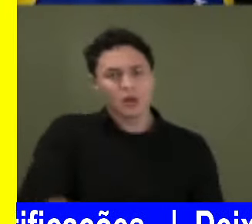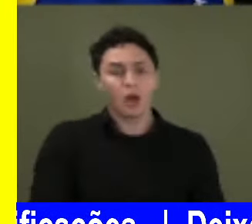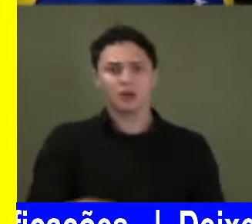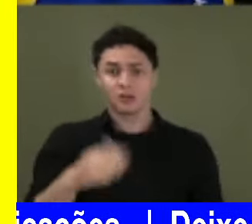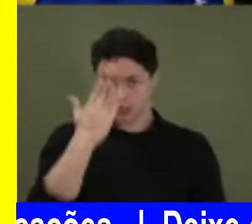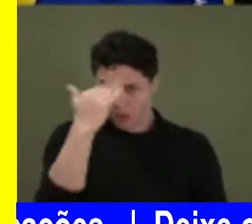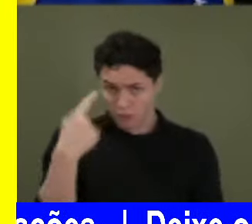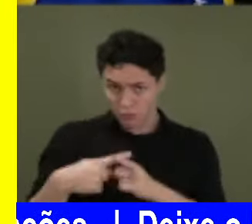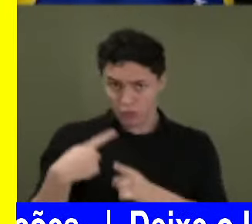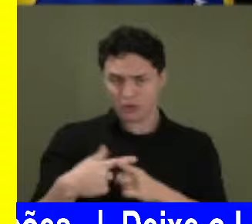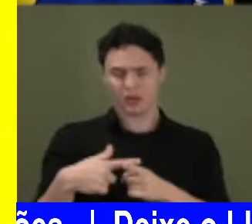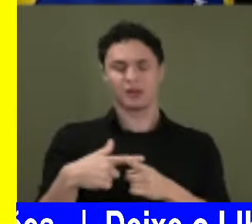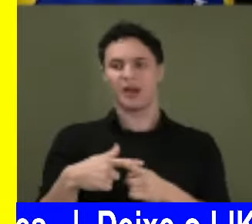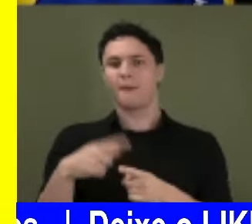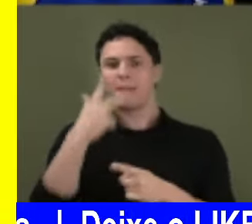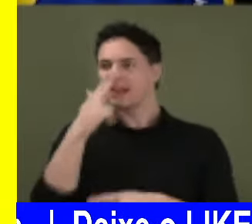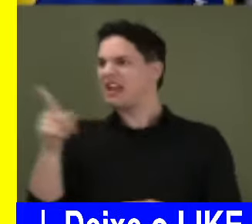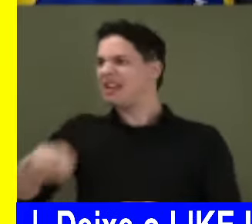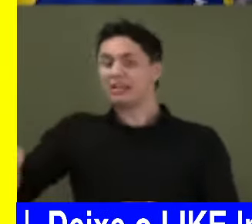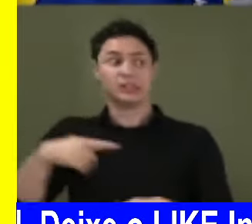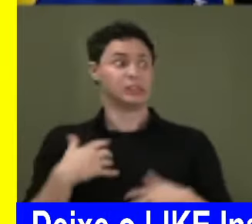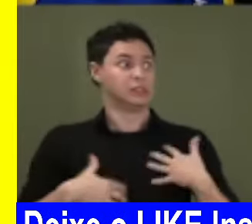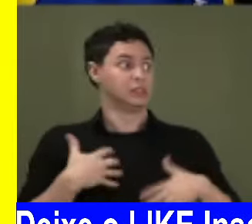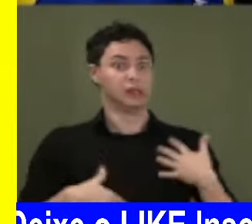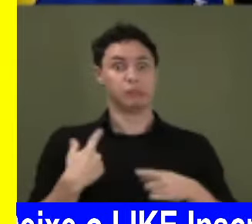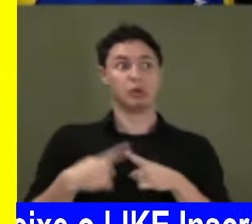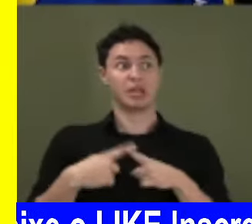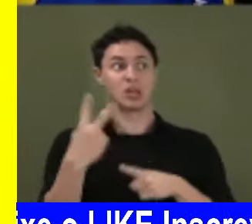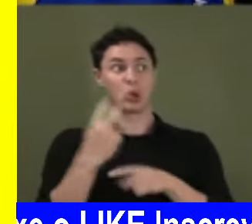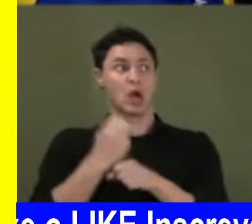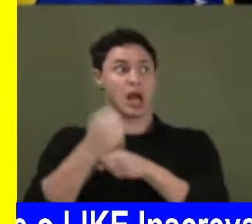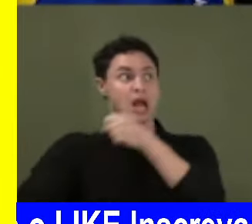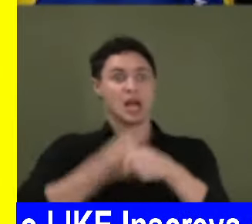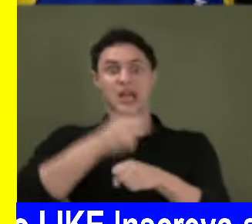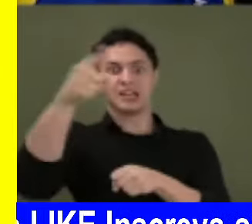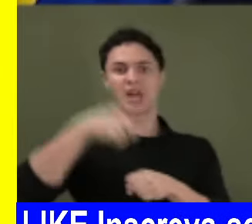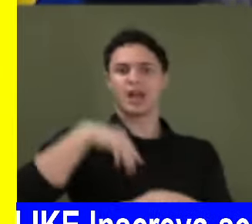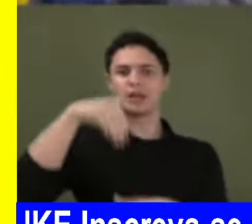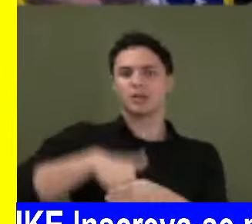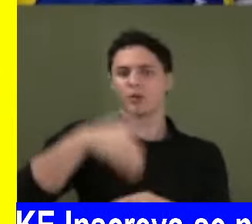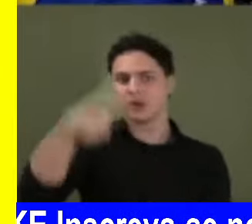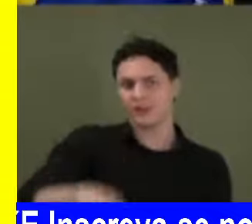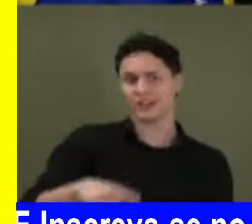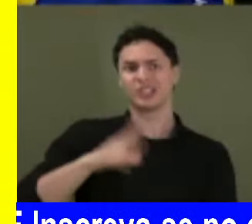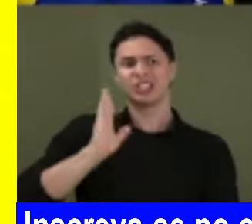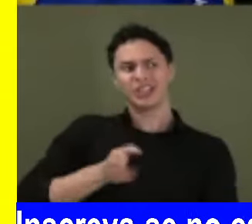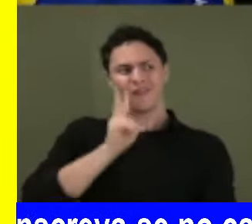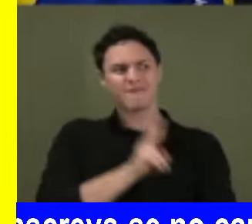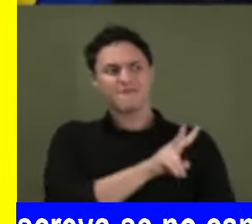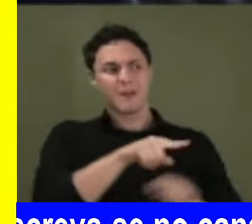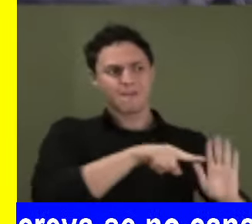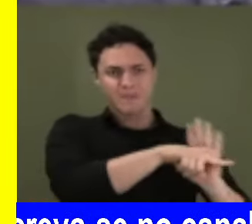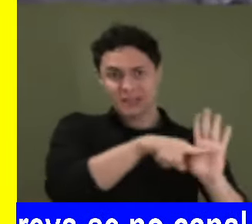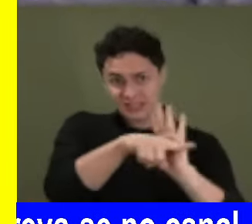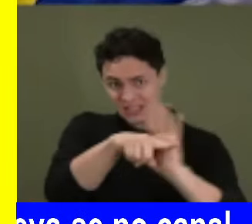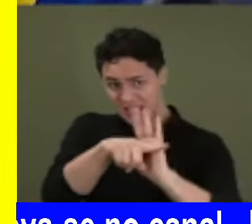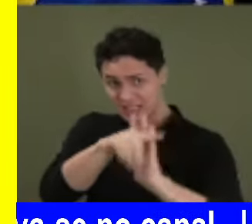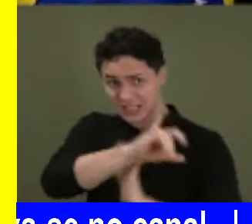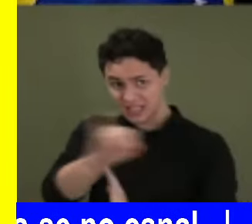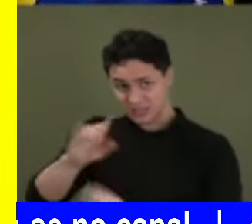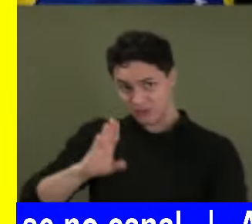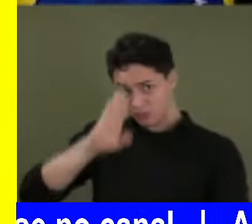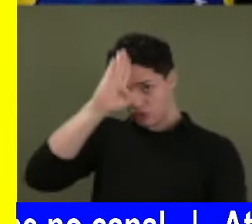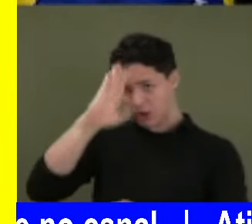Porque começou a bater o desespero. Porque daqui dois anos tem eleição, e eu já estou vendo várias pesquisas dizendo aí, se o Bolsonaro estiver empatado, está na frente.